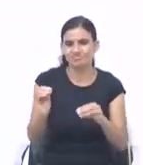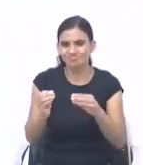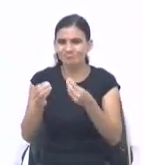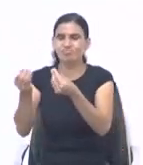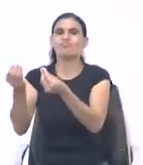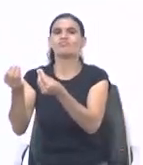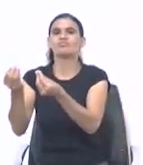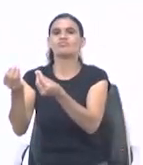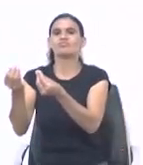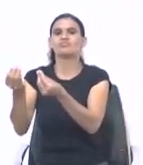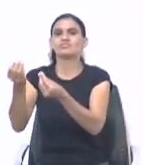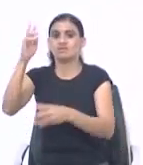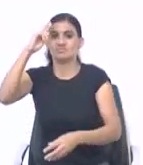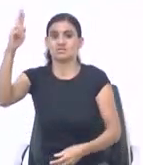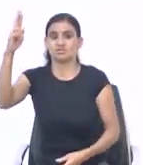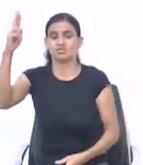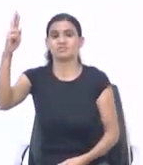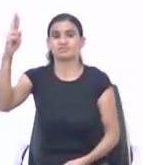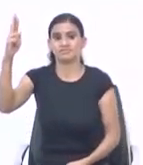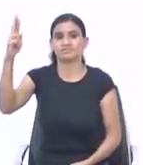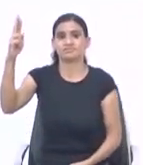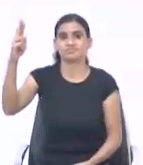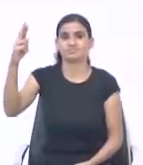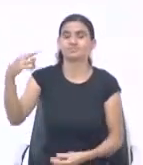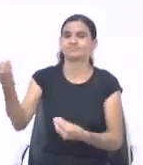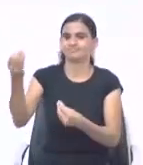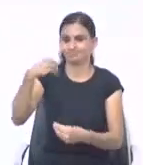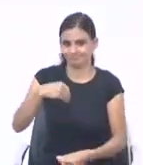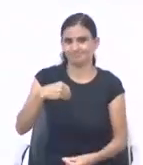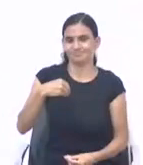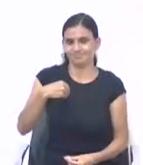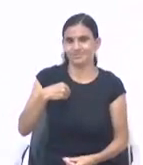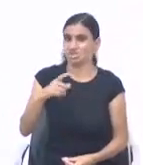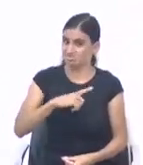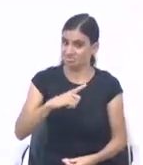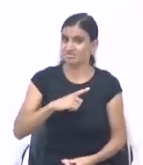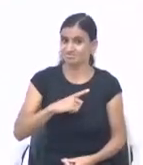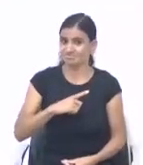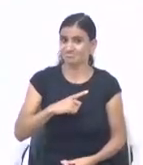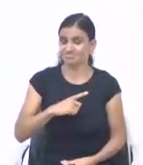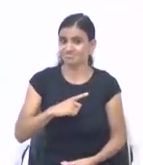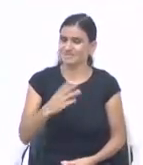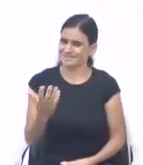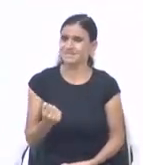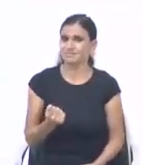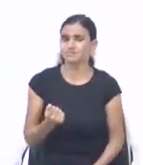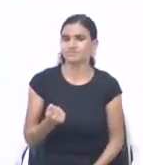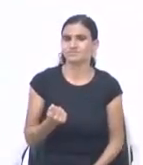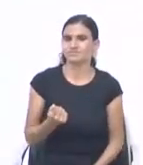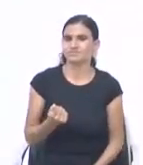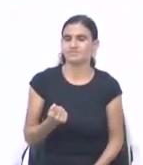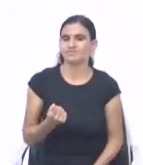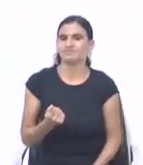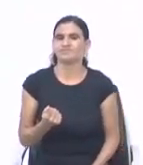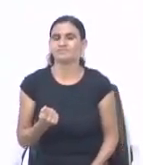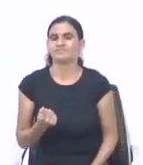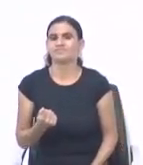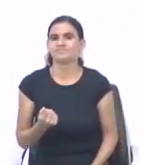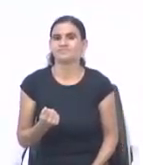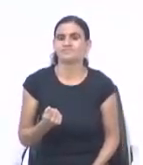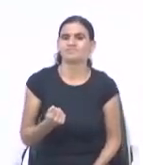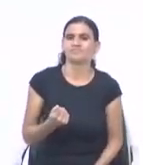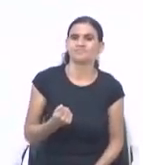é aquilo que nós damos ao Senhor, é aquilo que nós colhemos, lei da semeadura. Se você ler em